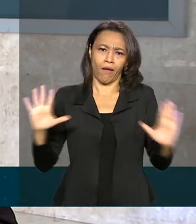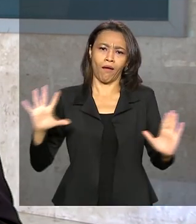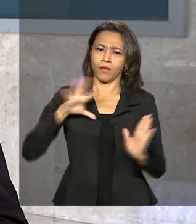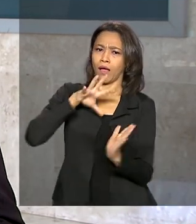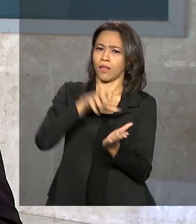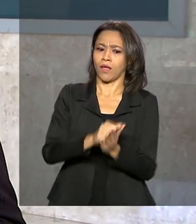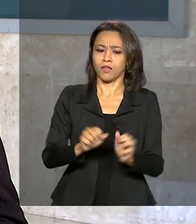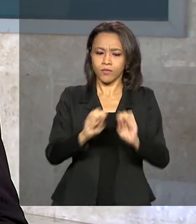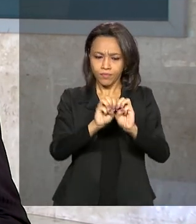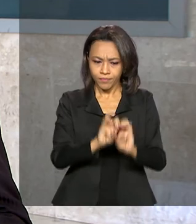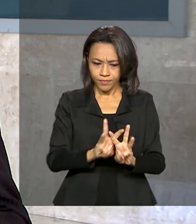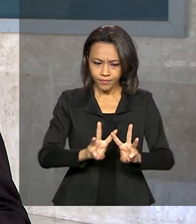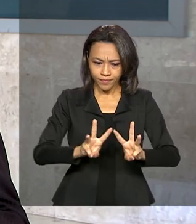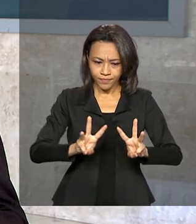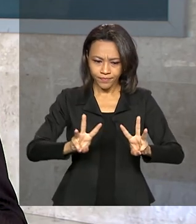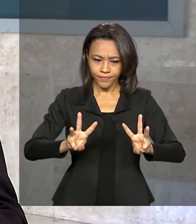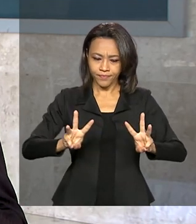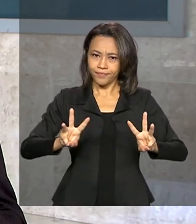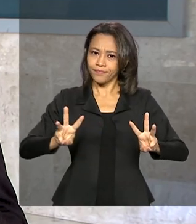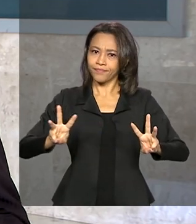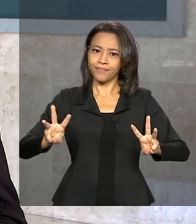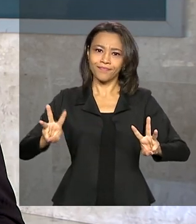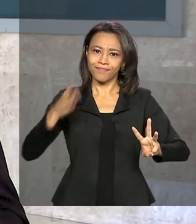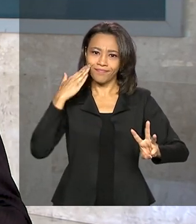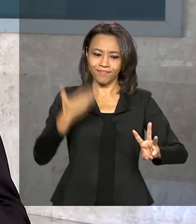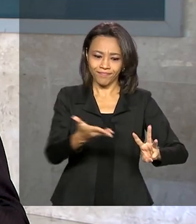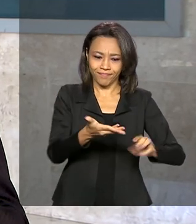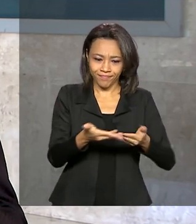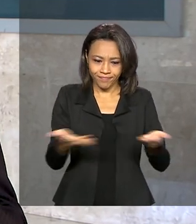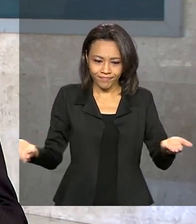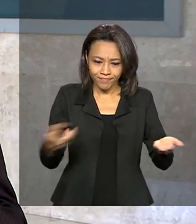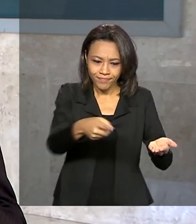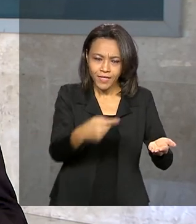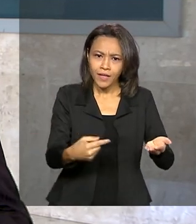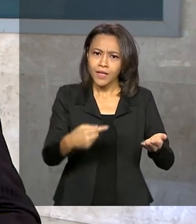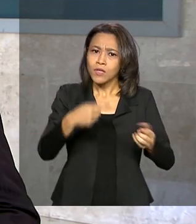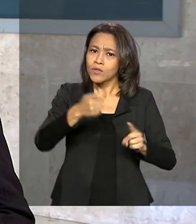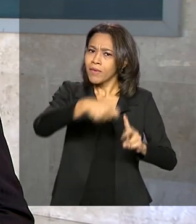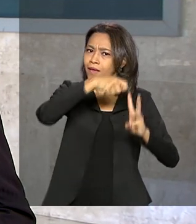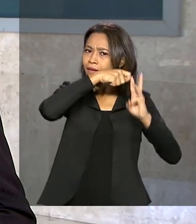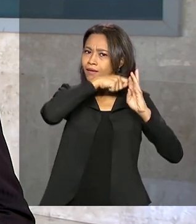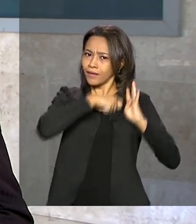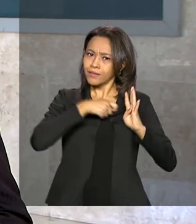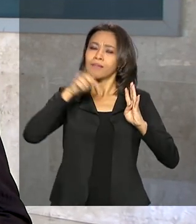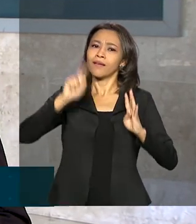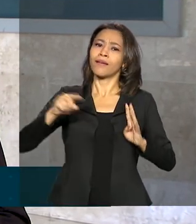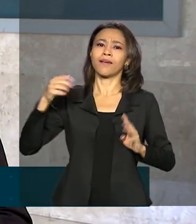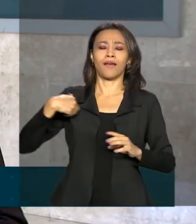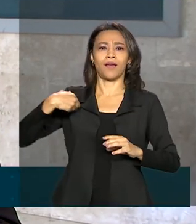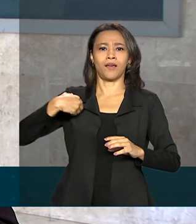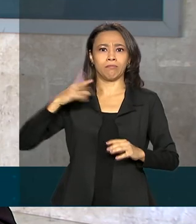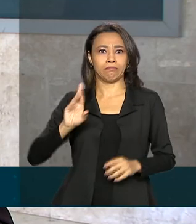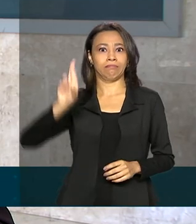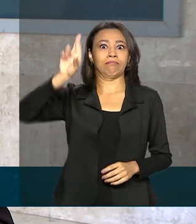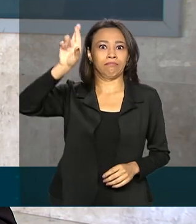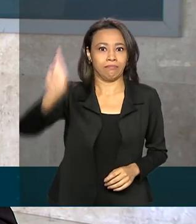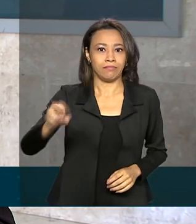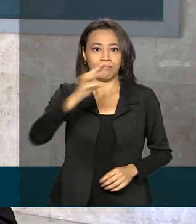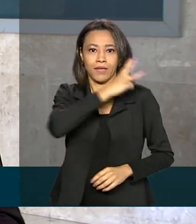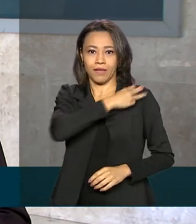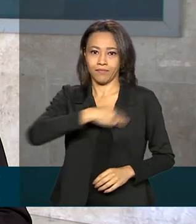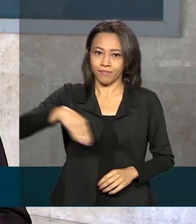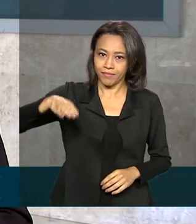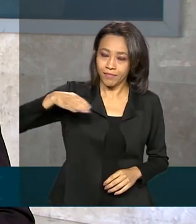patriavoluntaria.org. Nos últimos meses, o programa, que é presidido pela primeira-dama, Michele Bolsonaro,